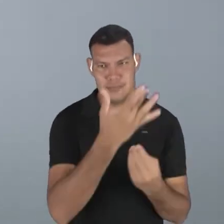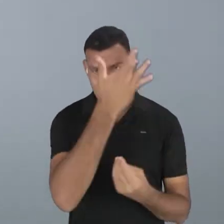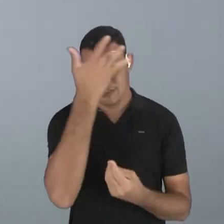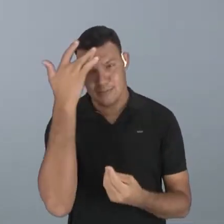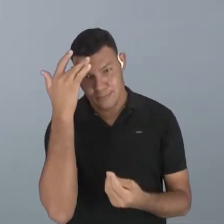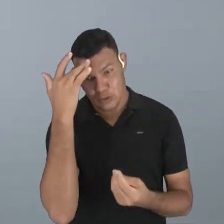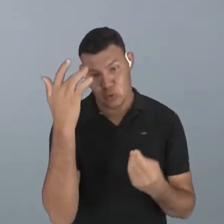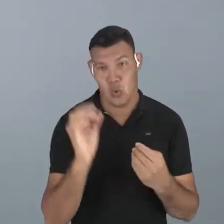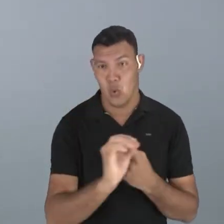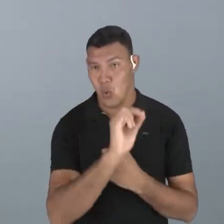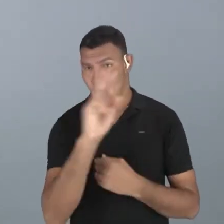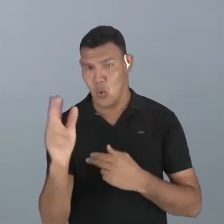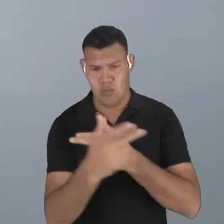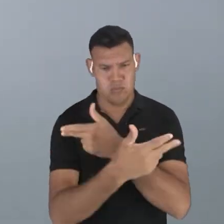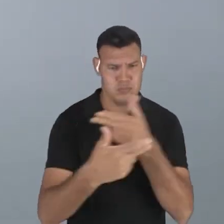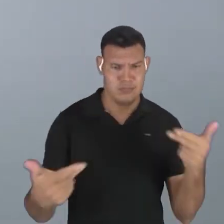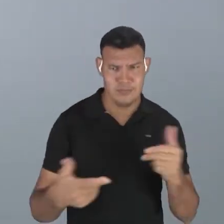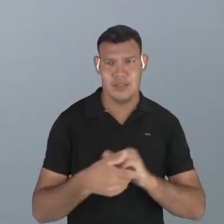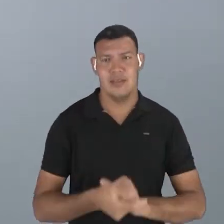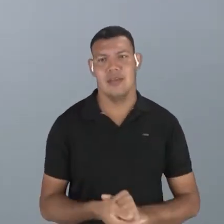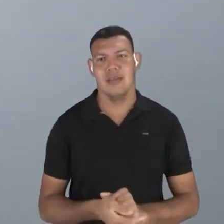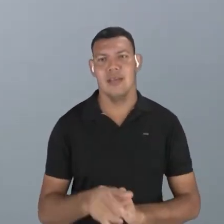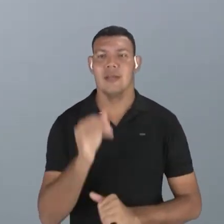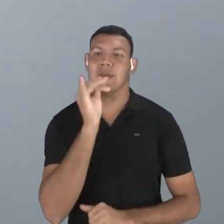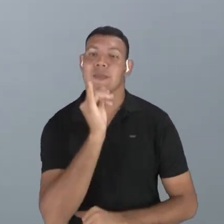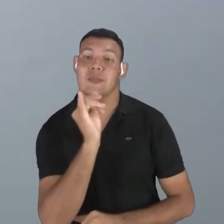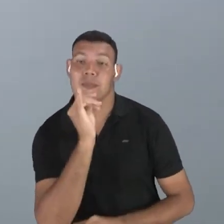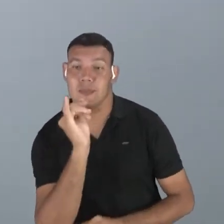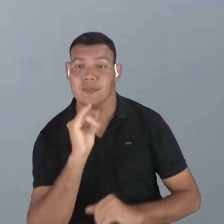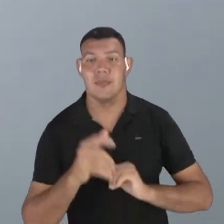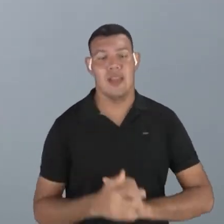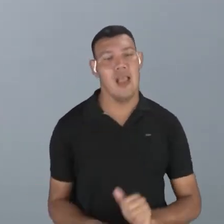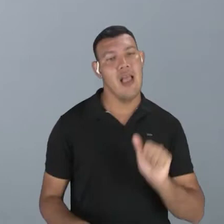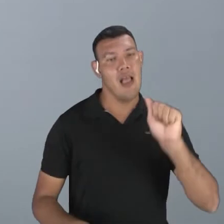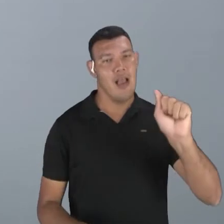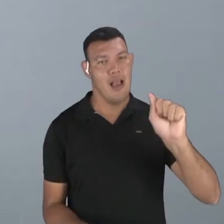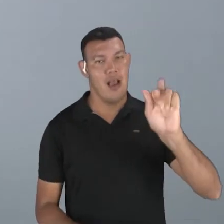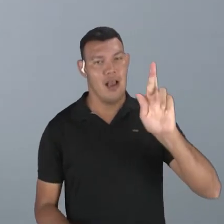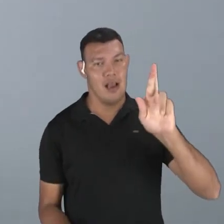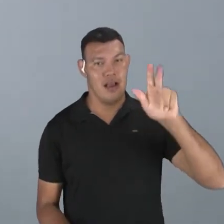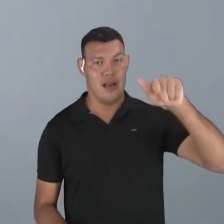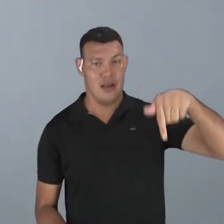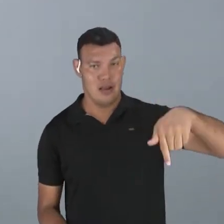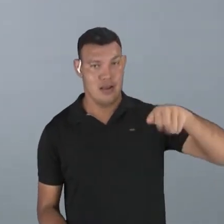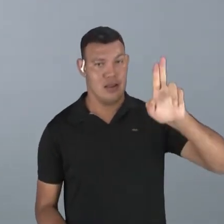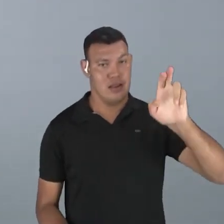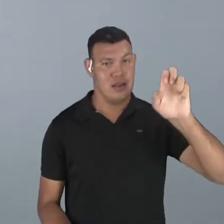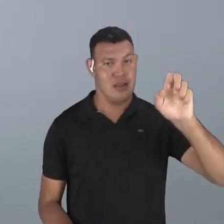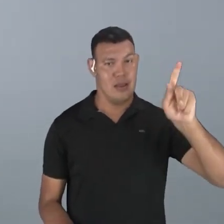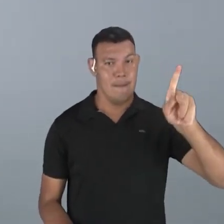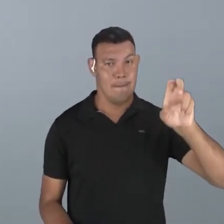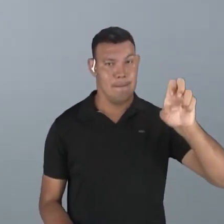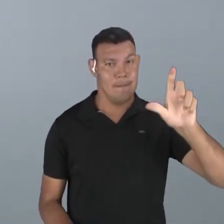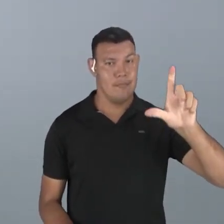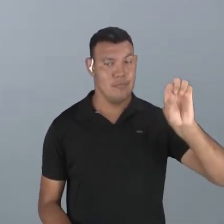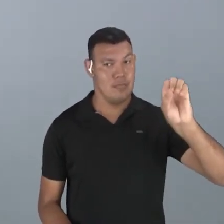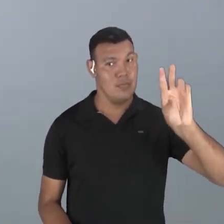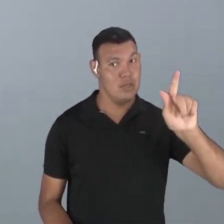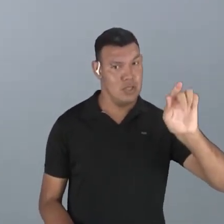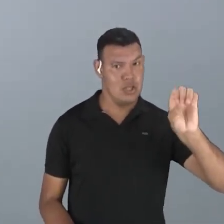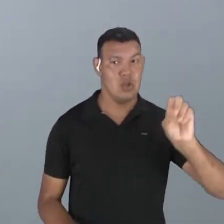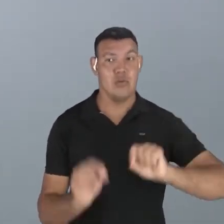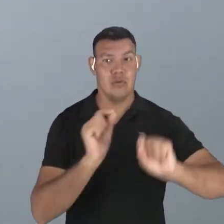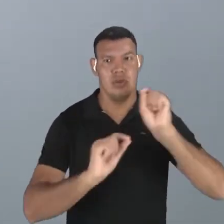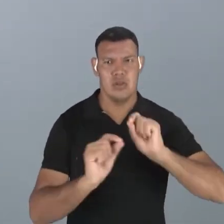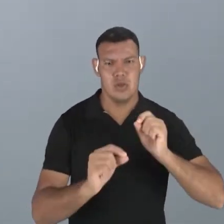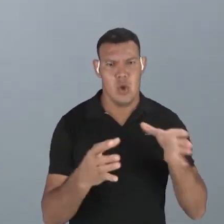espécie. Por exemplo, arquipélago. Arquipélago é um conjunto de ilhas, mas arquipélago é uma palavra no